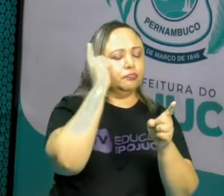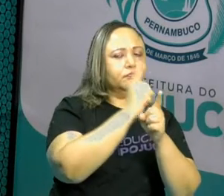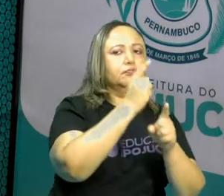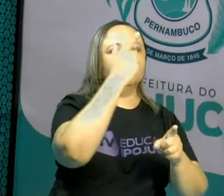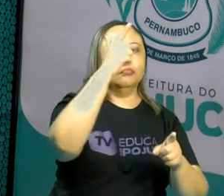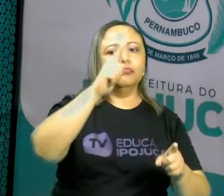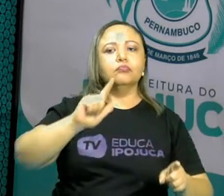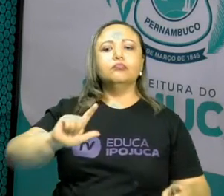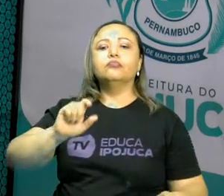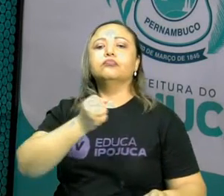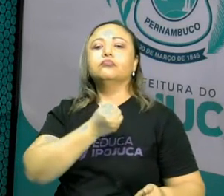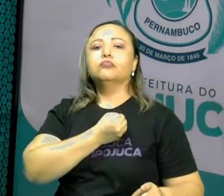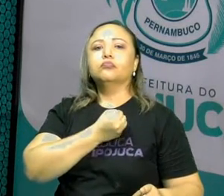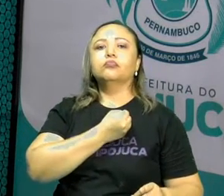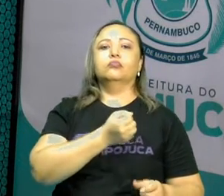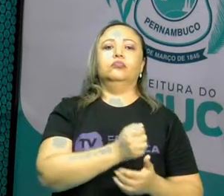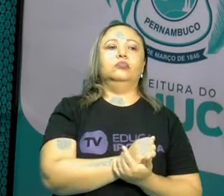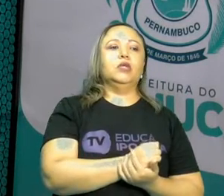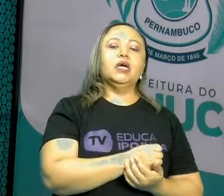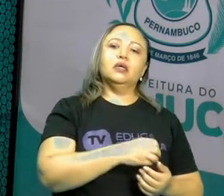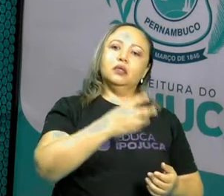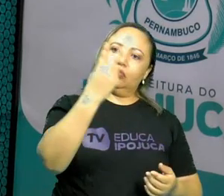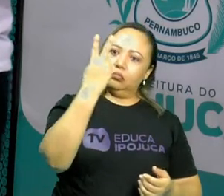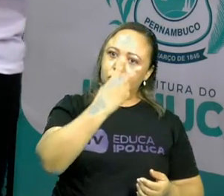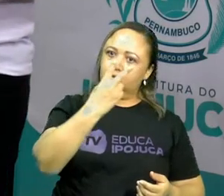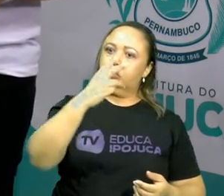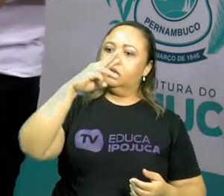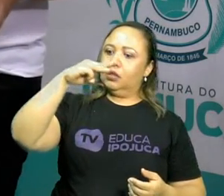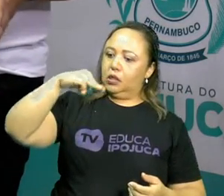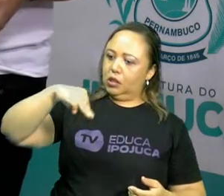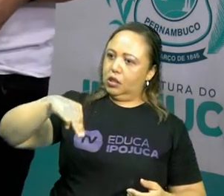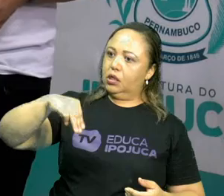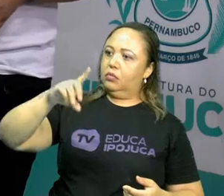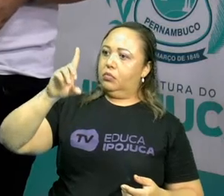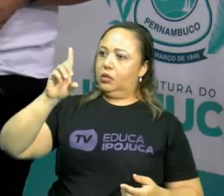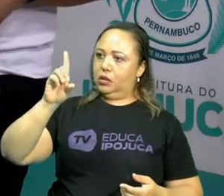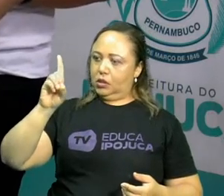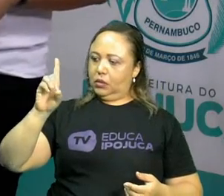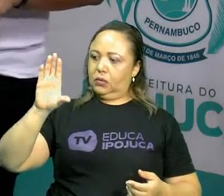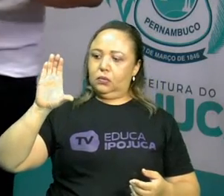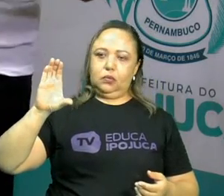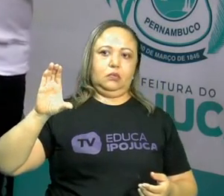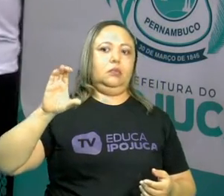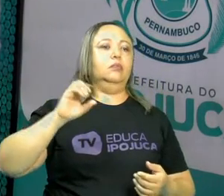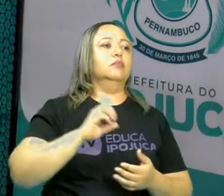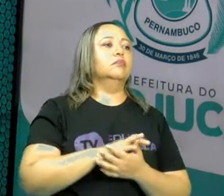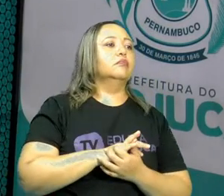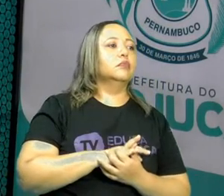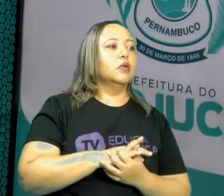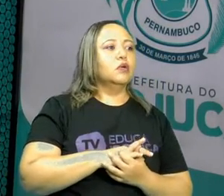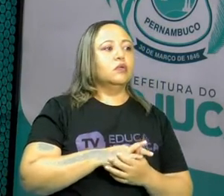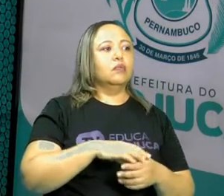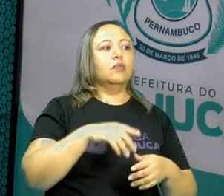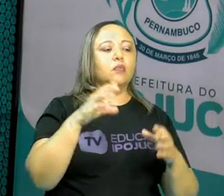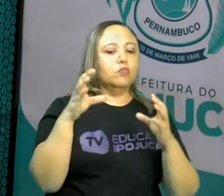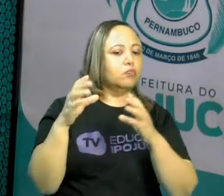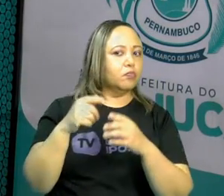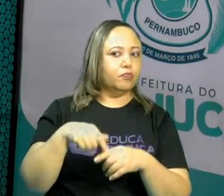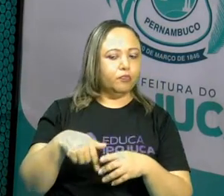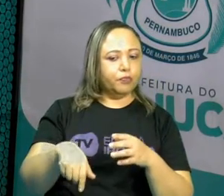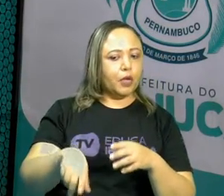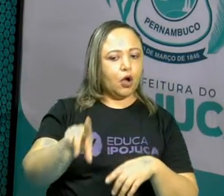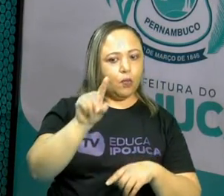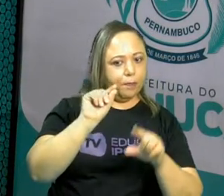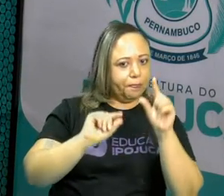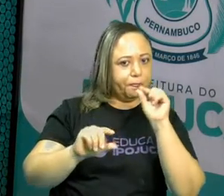lembrando, 2 é o máximo divisor comum que vai existir entre 48 e 50. Vamos pegar dois grupos aqui diferentes.